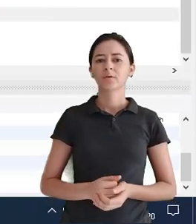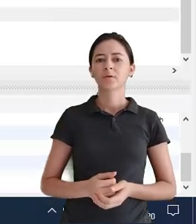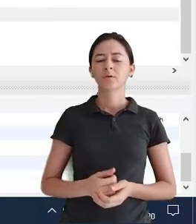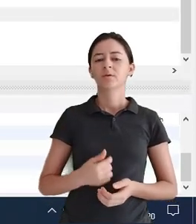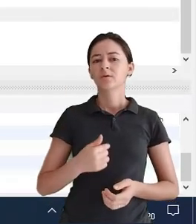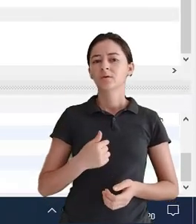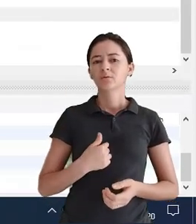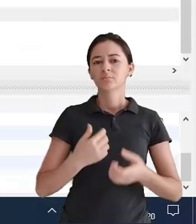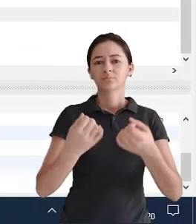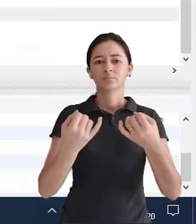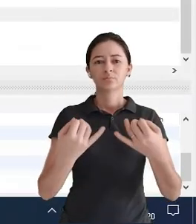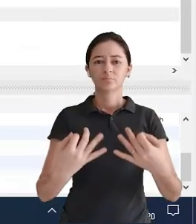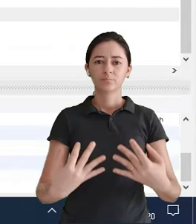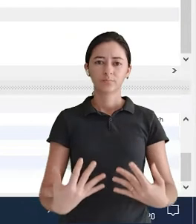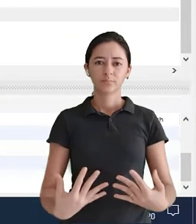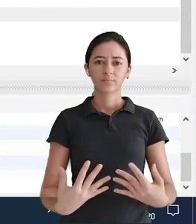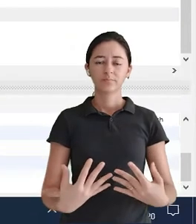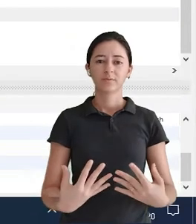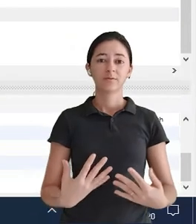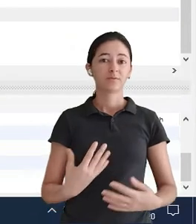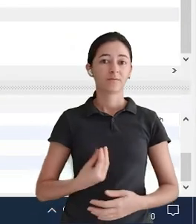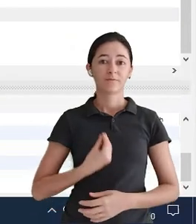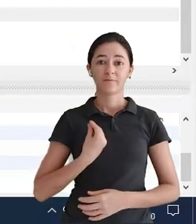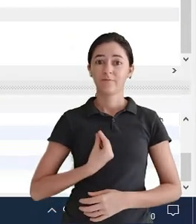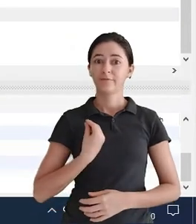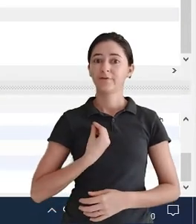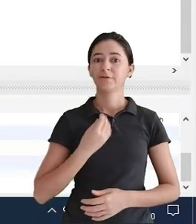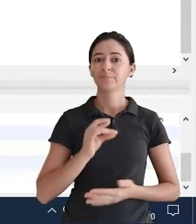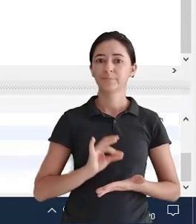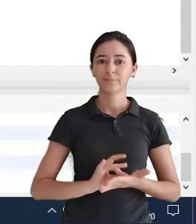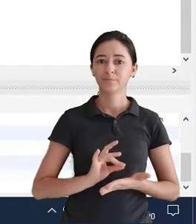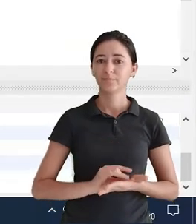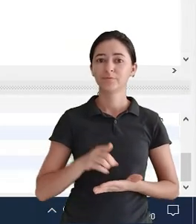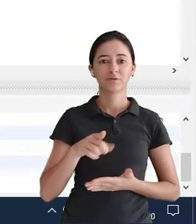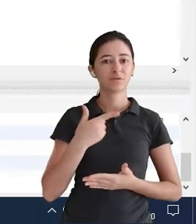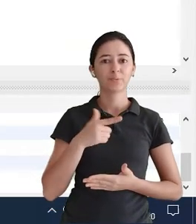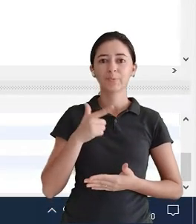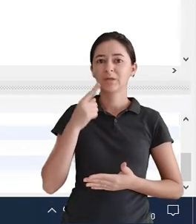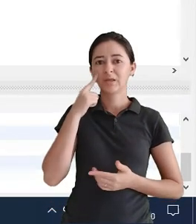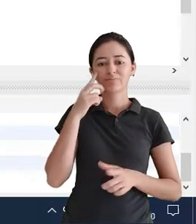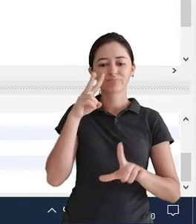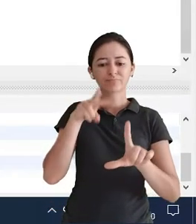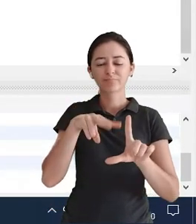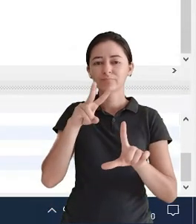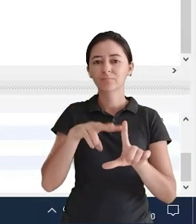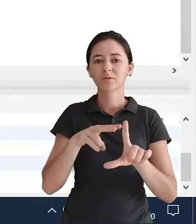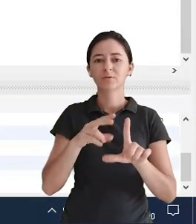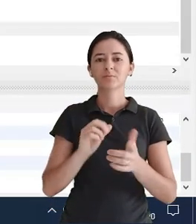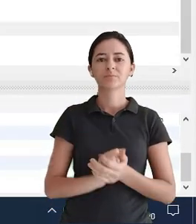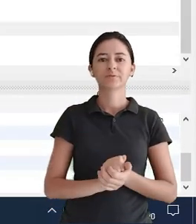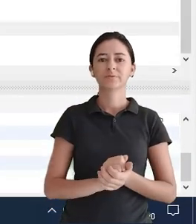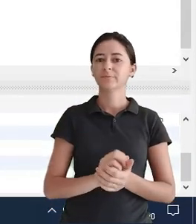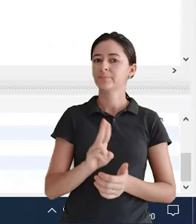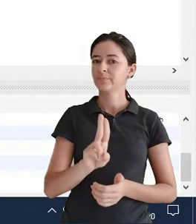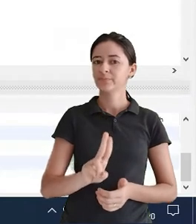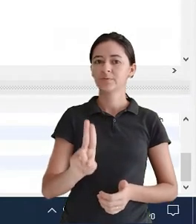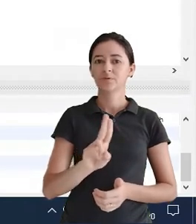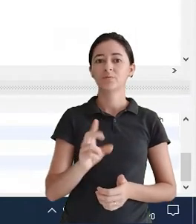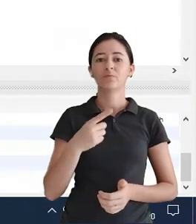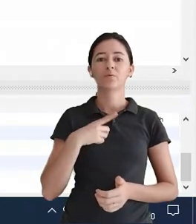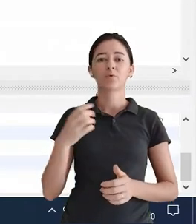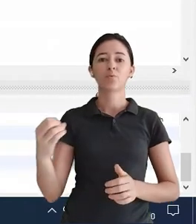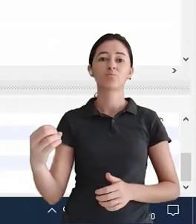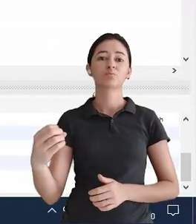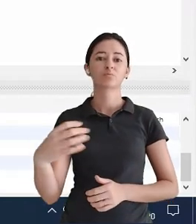Mas o seguinte Como eu falei para vocês Na vida real Vocês não têm acesso A esse script de criação Então a gente não vai usar Esse